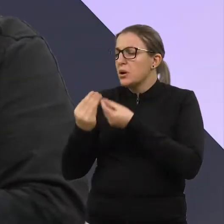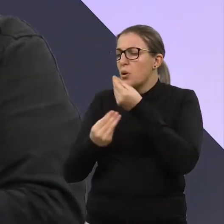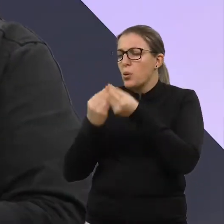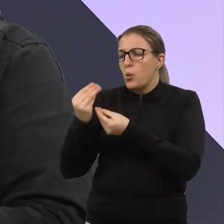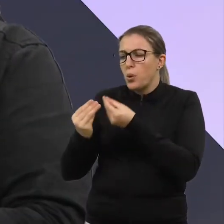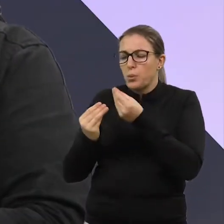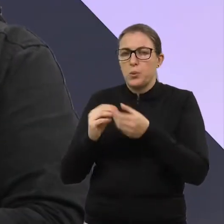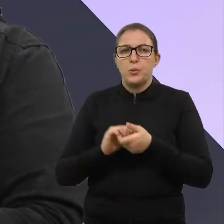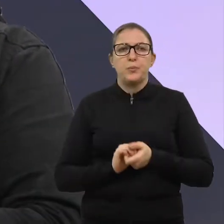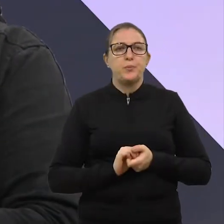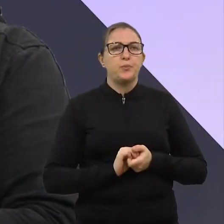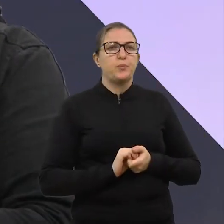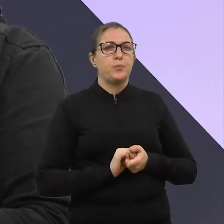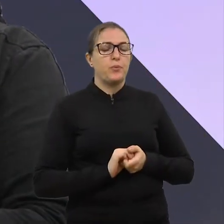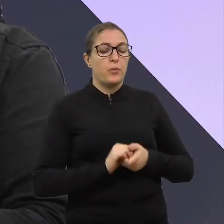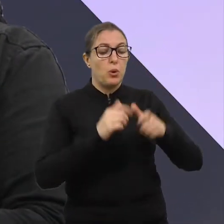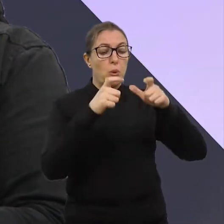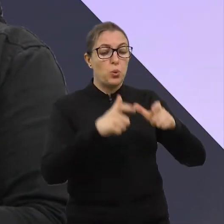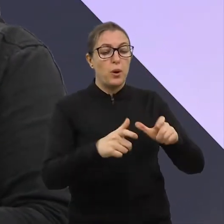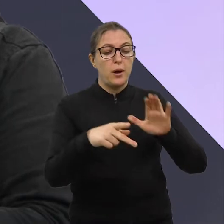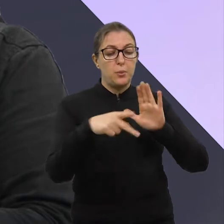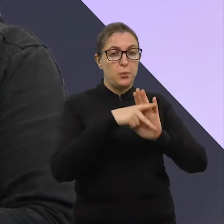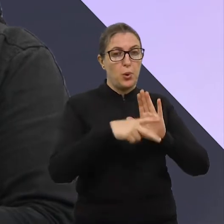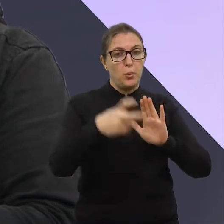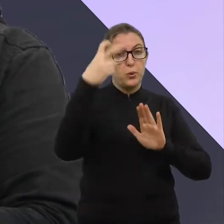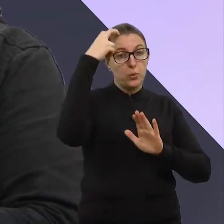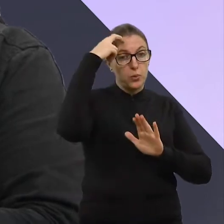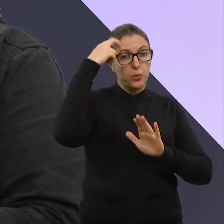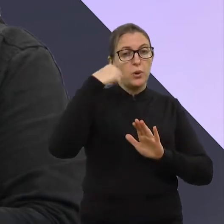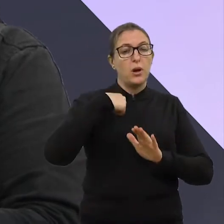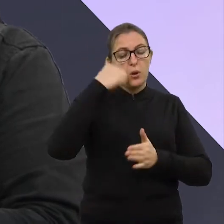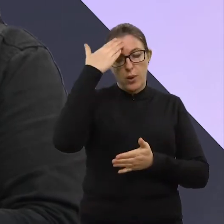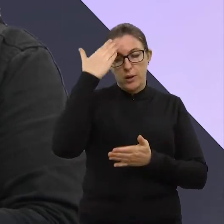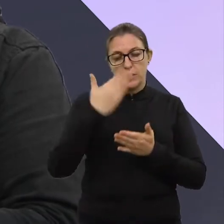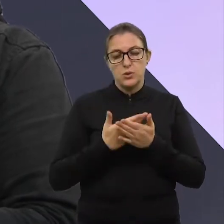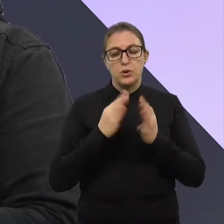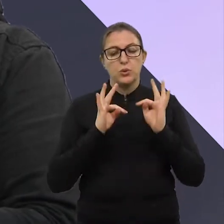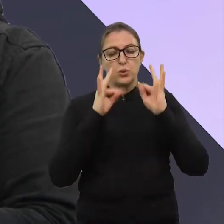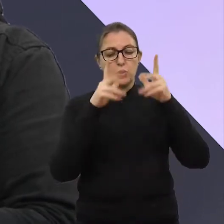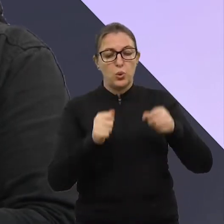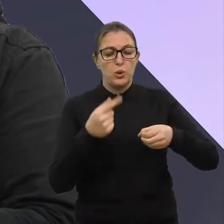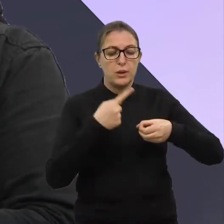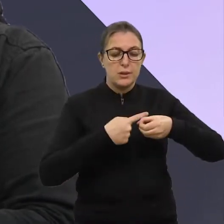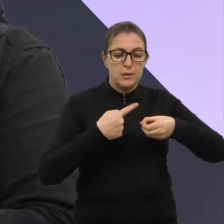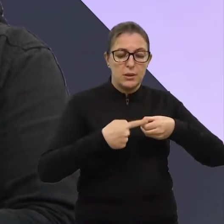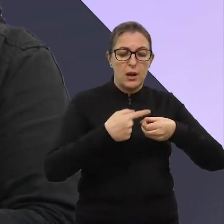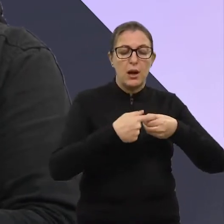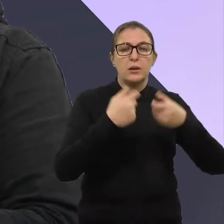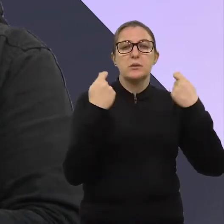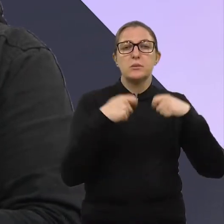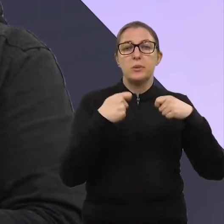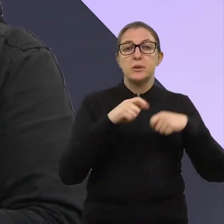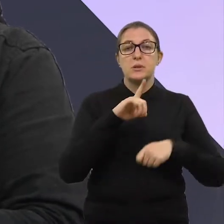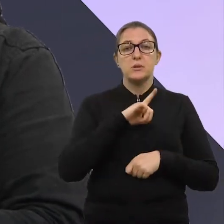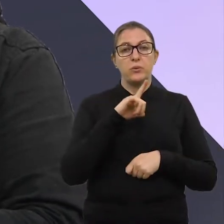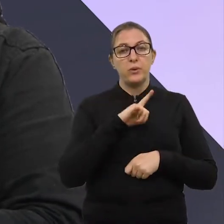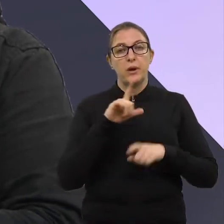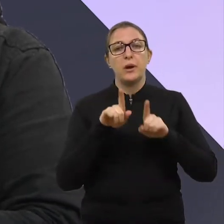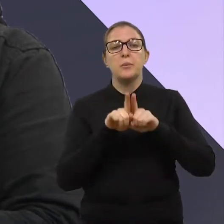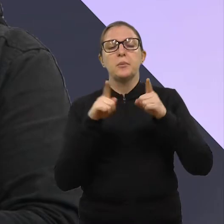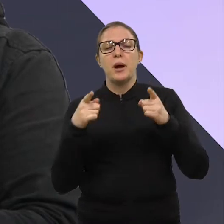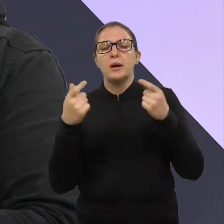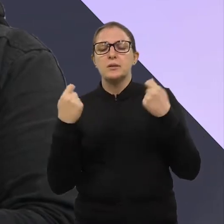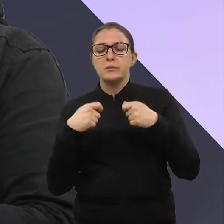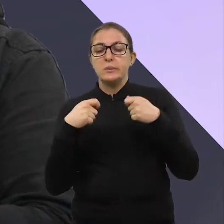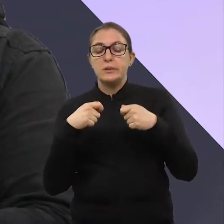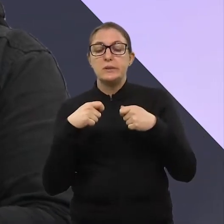complexo cultural é algo que eu defendo que todas as cidades devam ter, né? Mas, evidentemente, que é necessário uma série